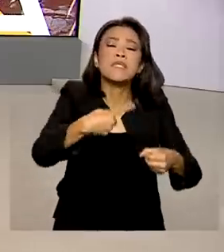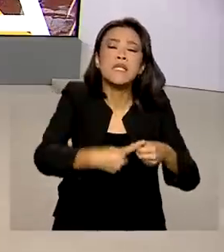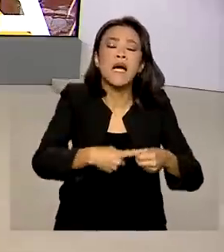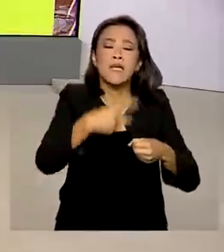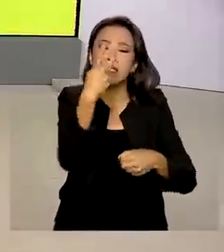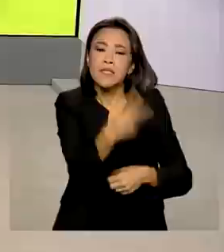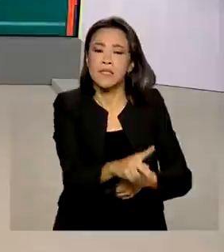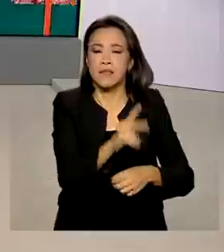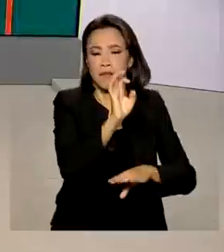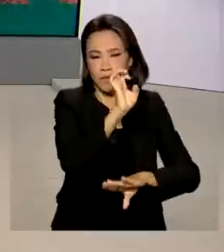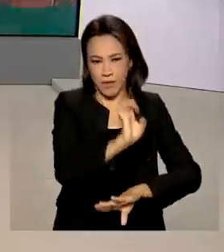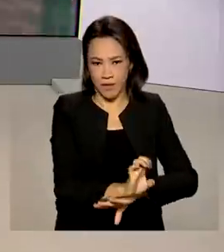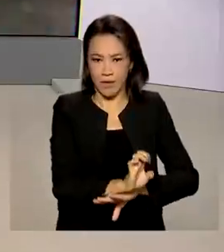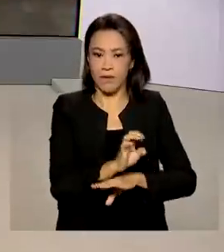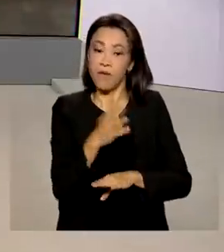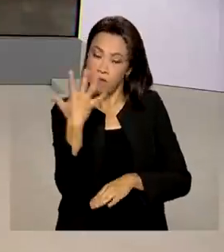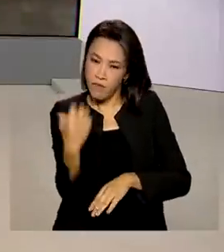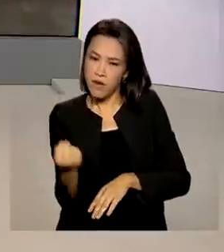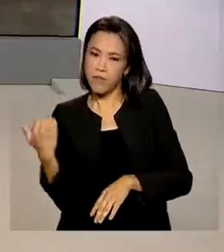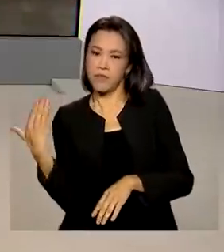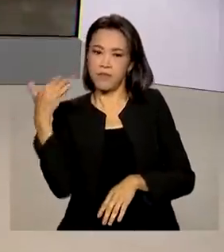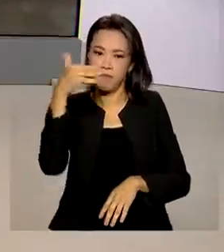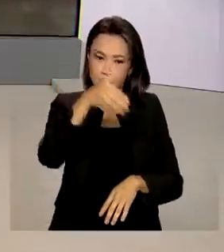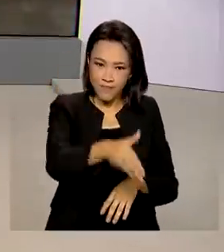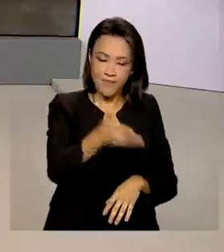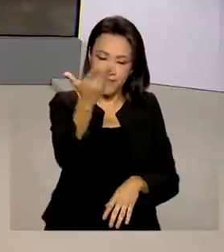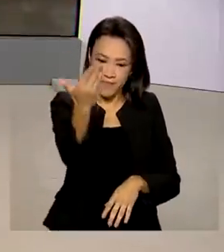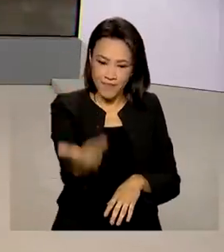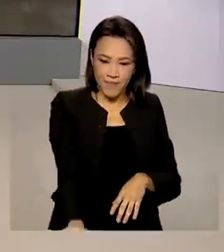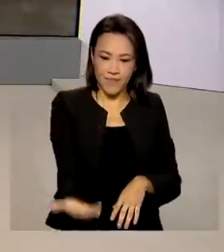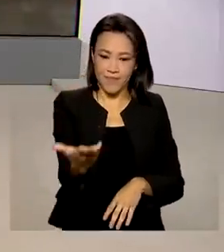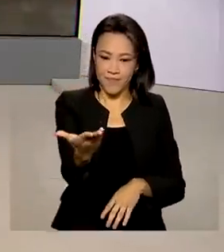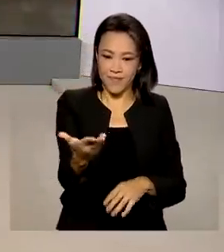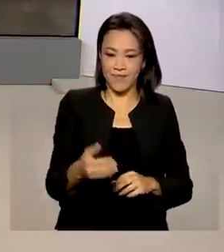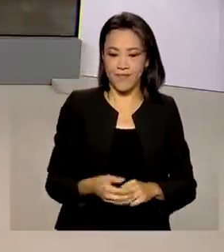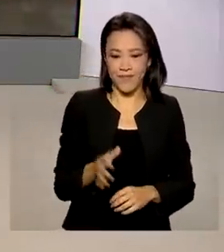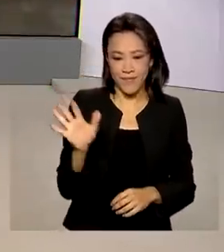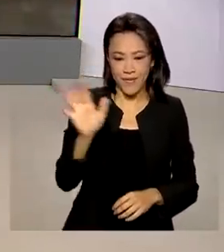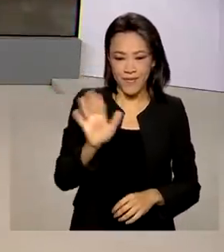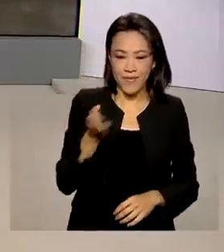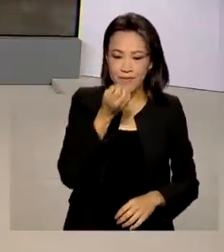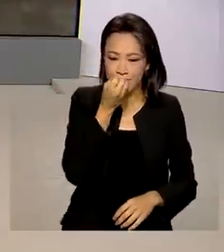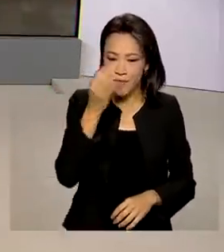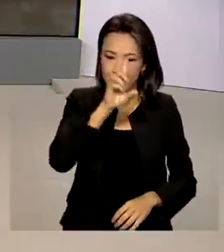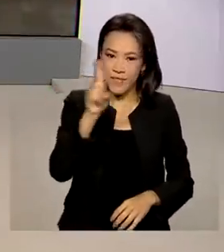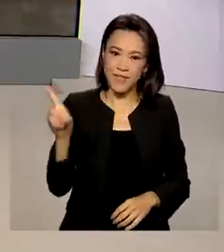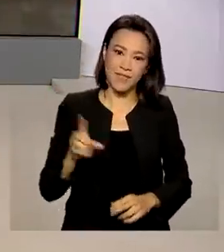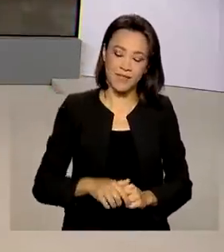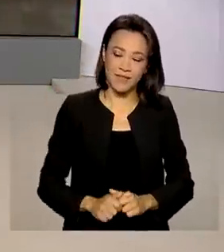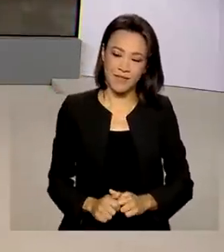Nós vamos, então, até lá, conversar com o repórter Paulo Garritano. Olá, Paulo. Bom dia para você.